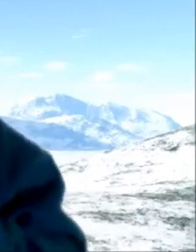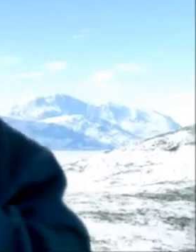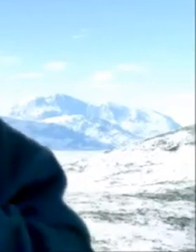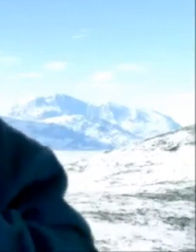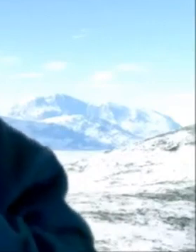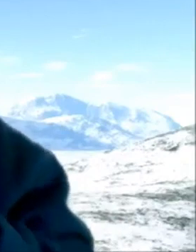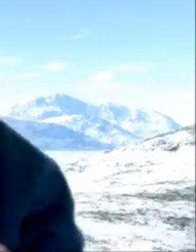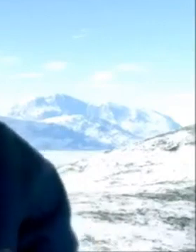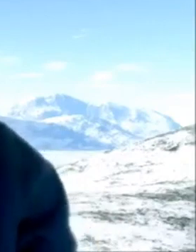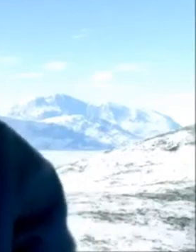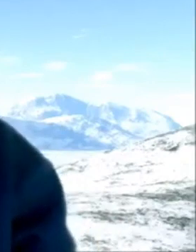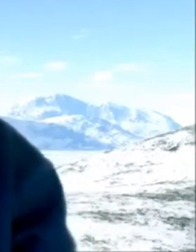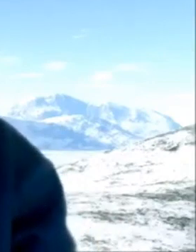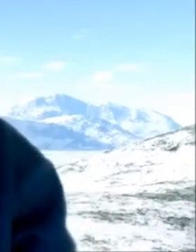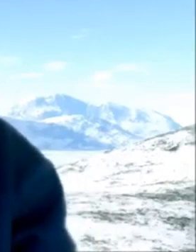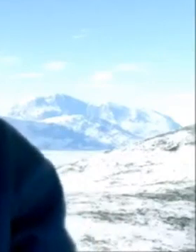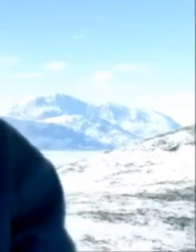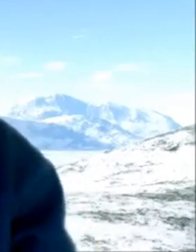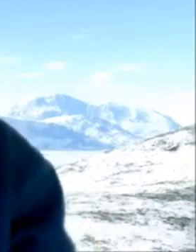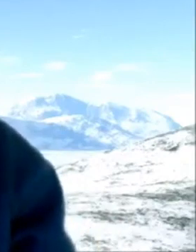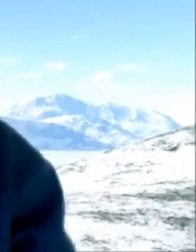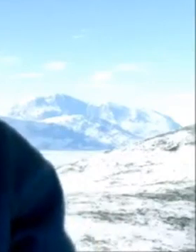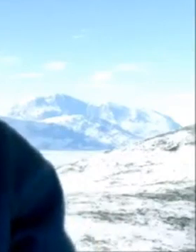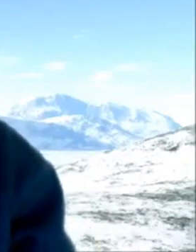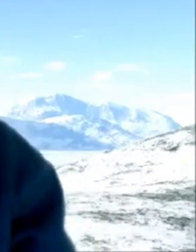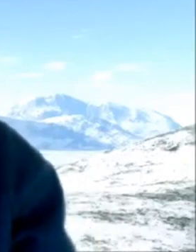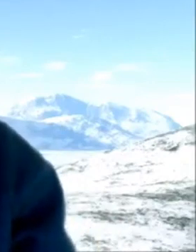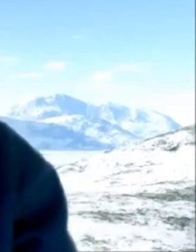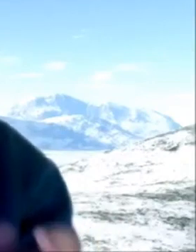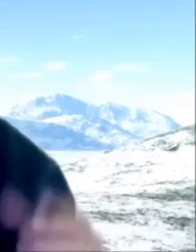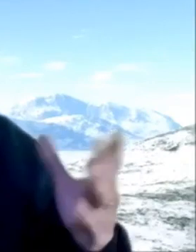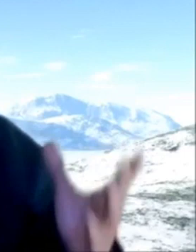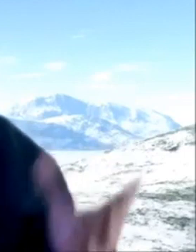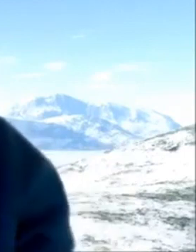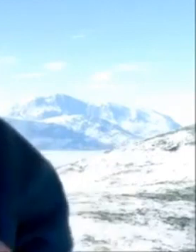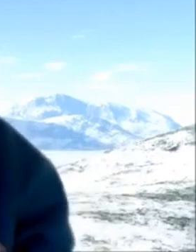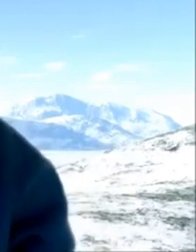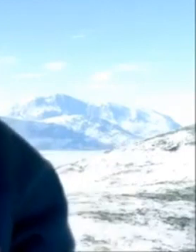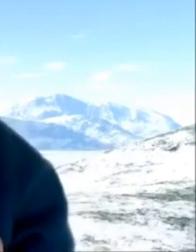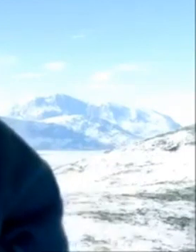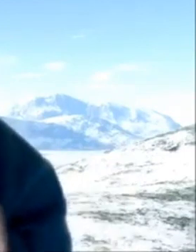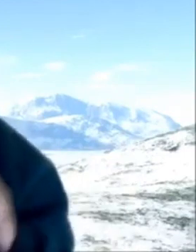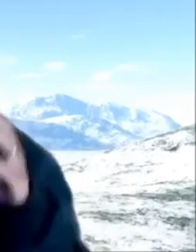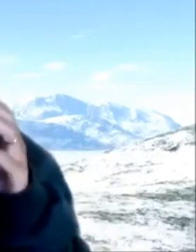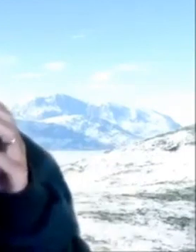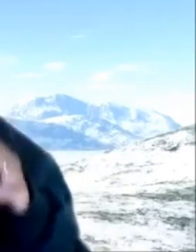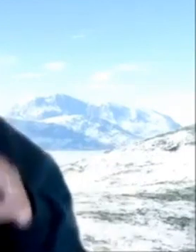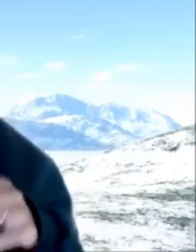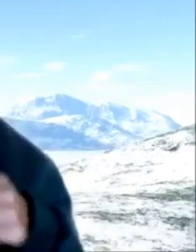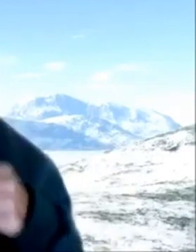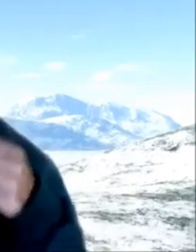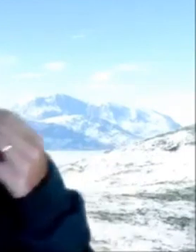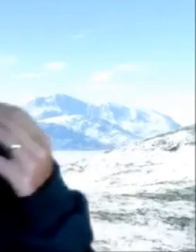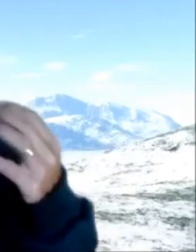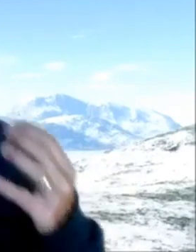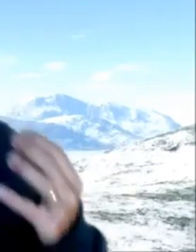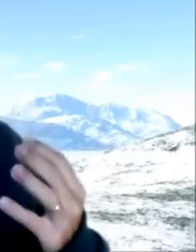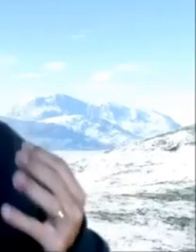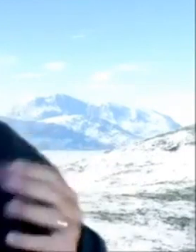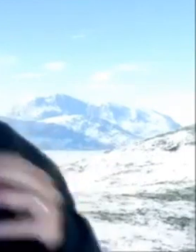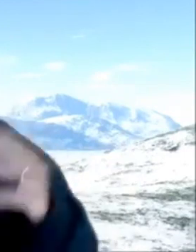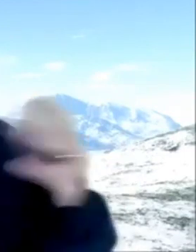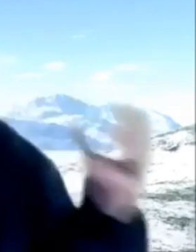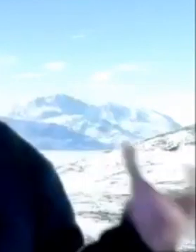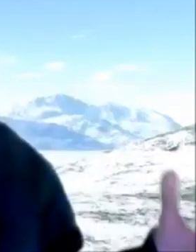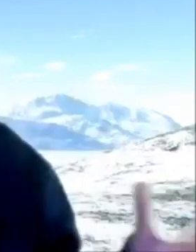lá esse modelinho no Word exatamente como você tem que fazer como é que você tem que fazer colocar as características do